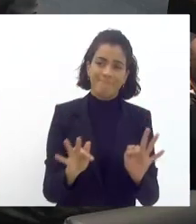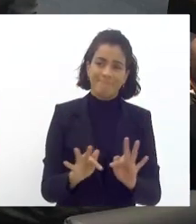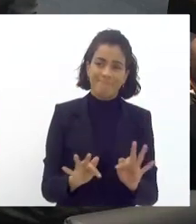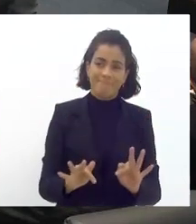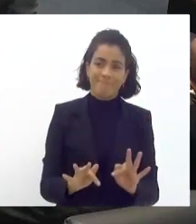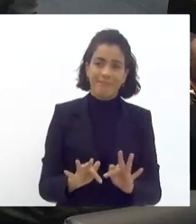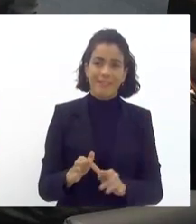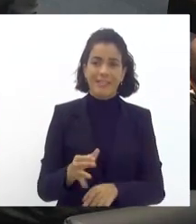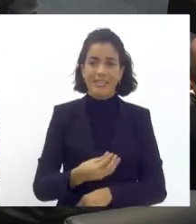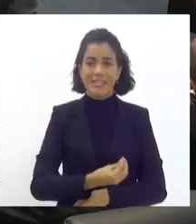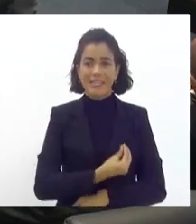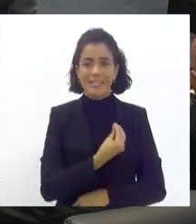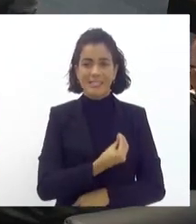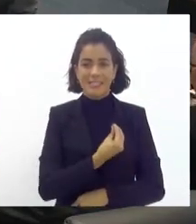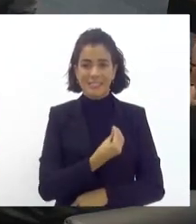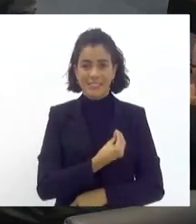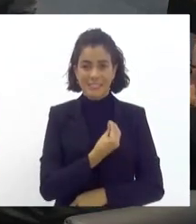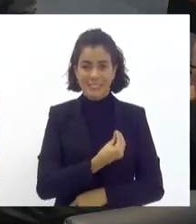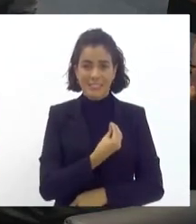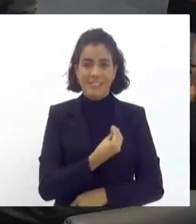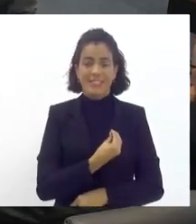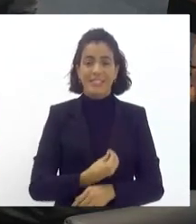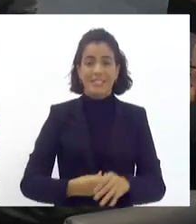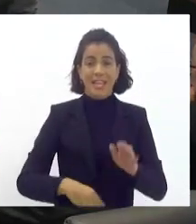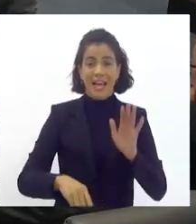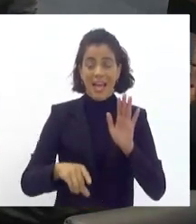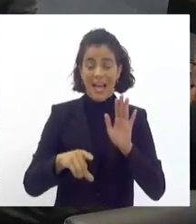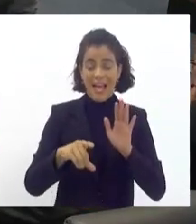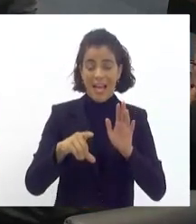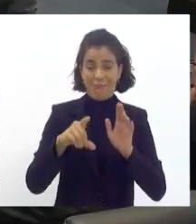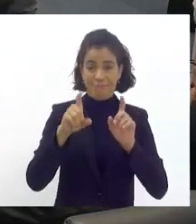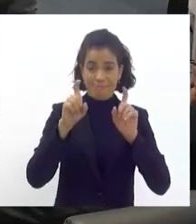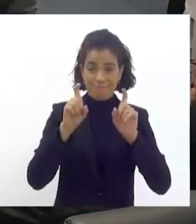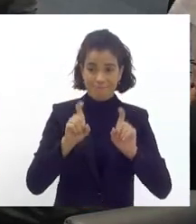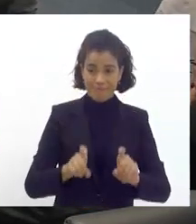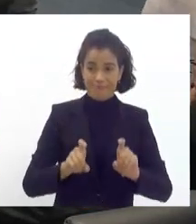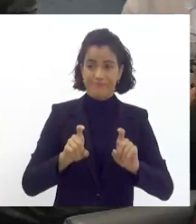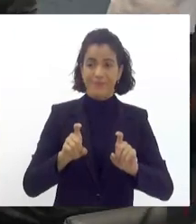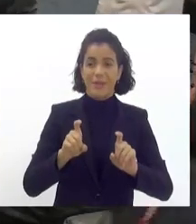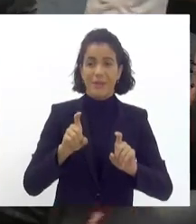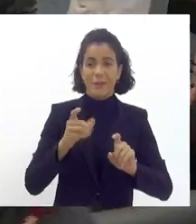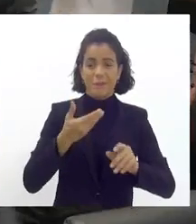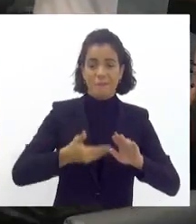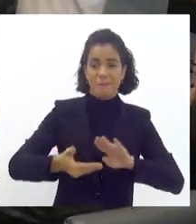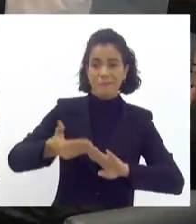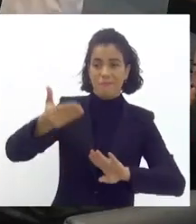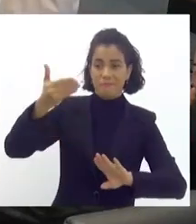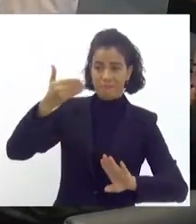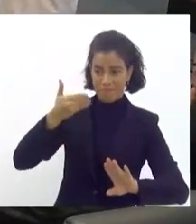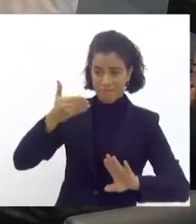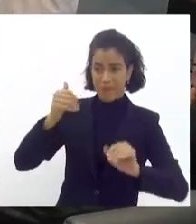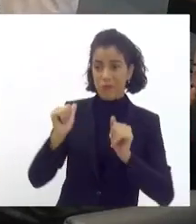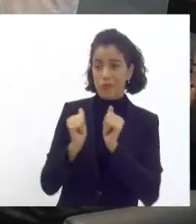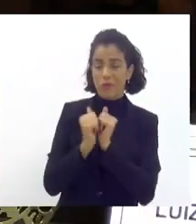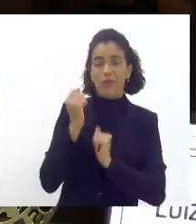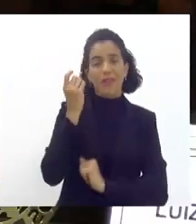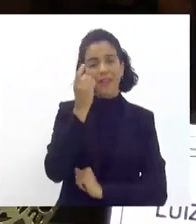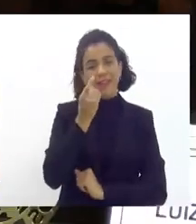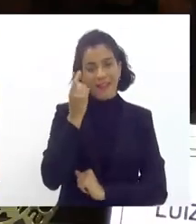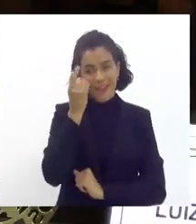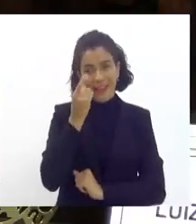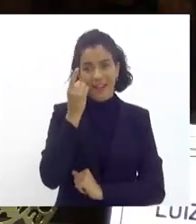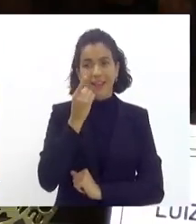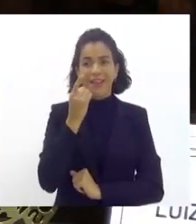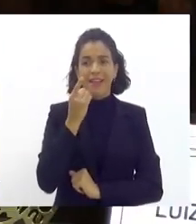ter participado na legislatura passada junto com o deputado e ver o